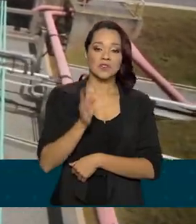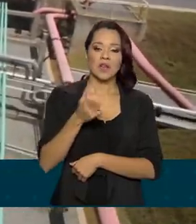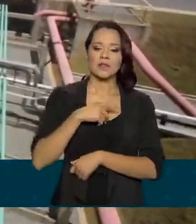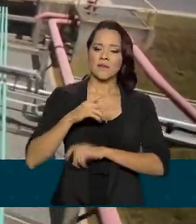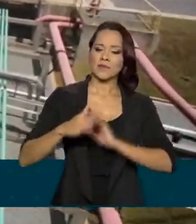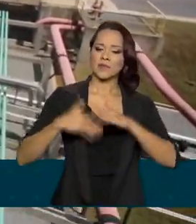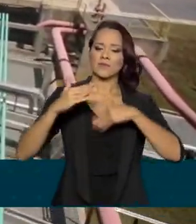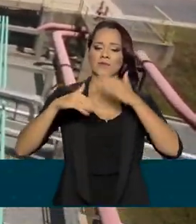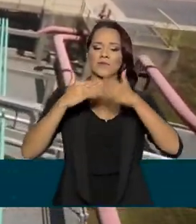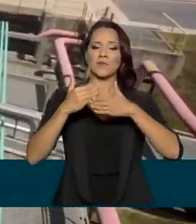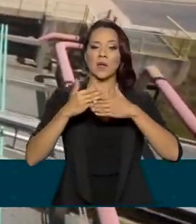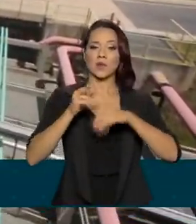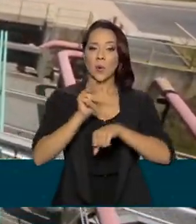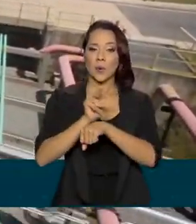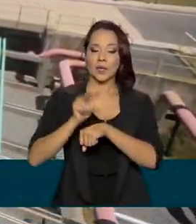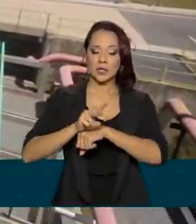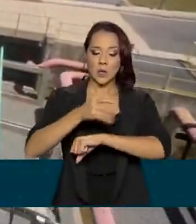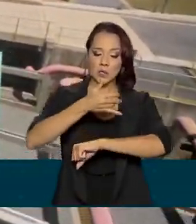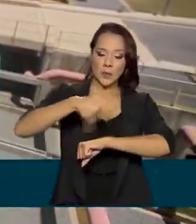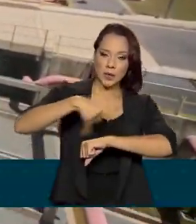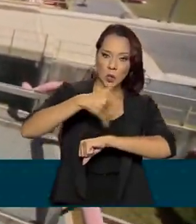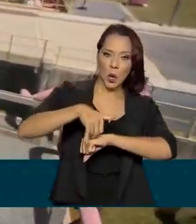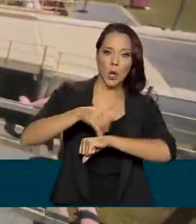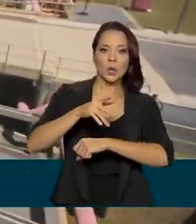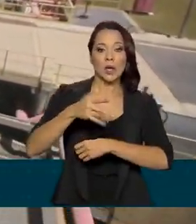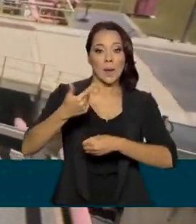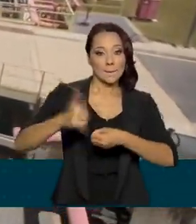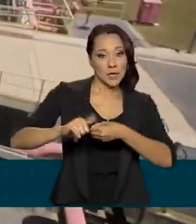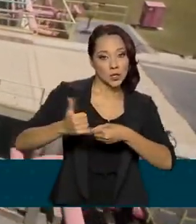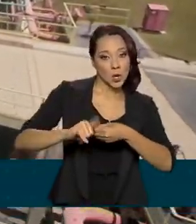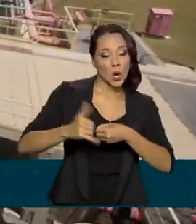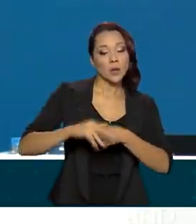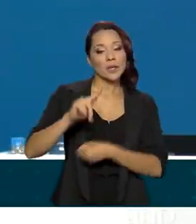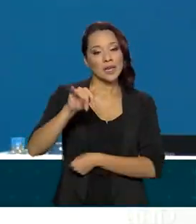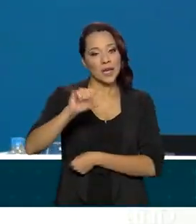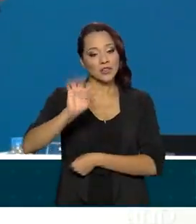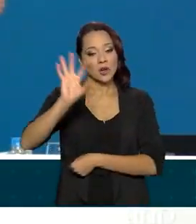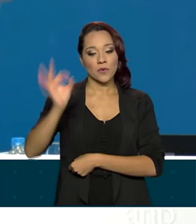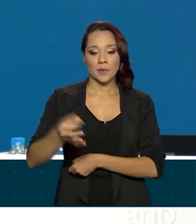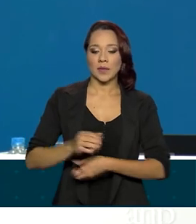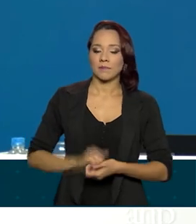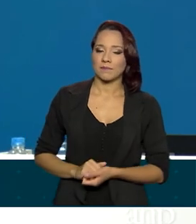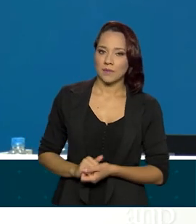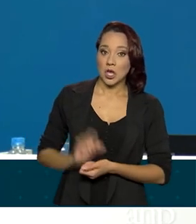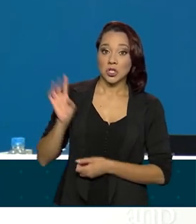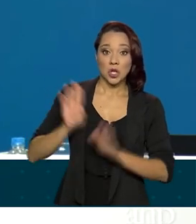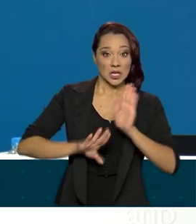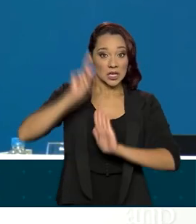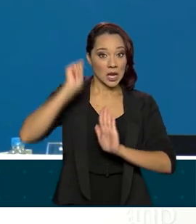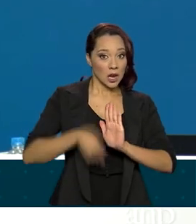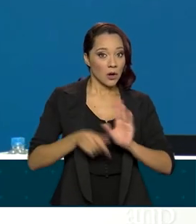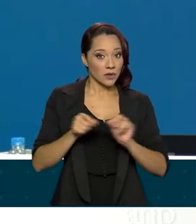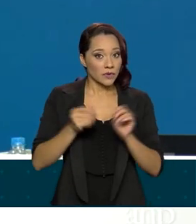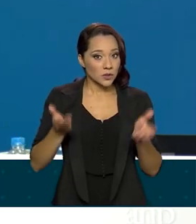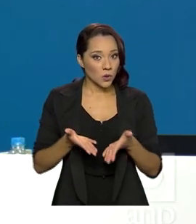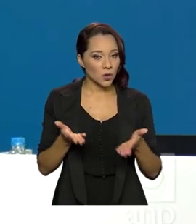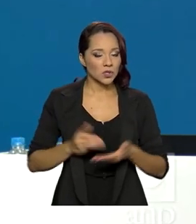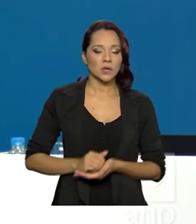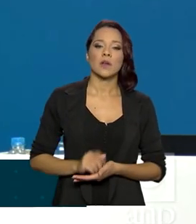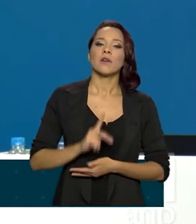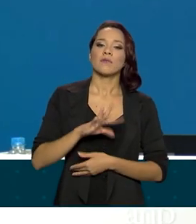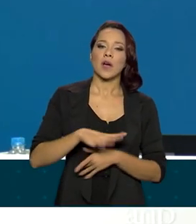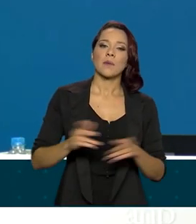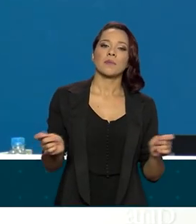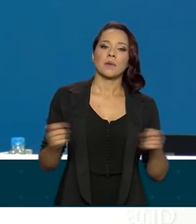desenvolvimento, com reservas de petróleo e gás já confirmadas. Só esse leilão que realizamos hoje vai